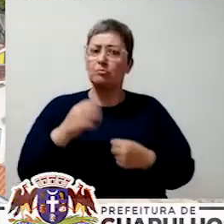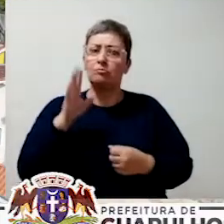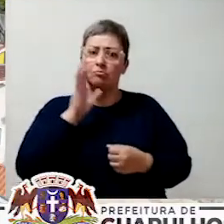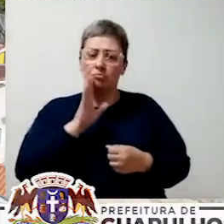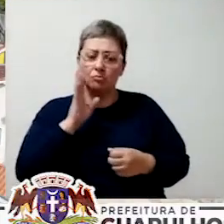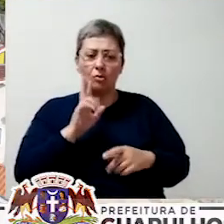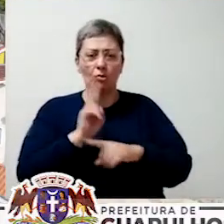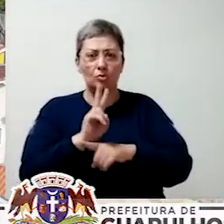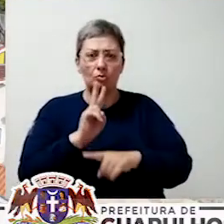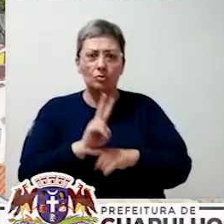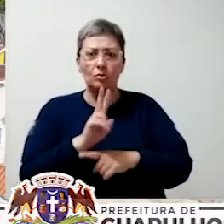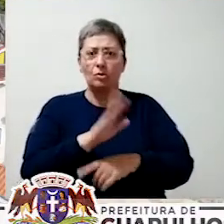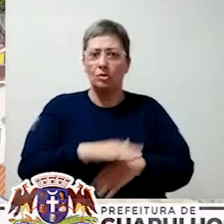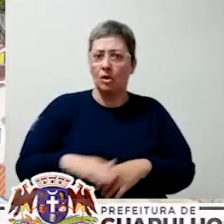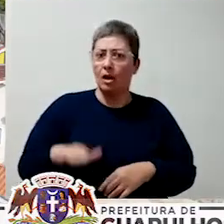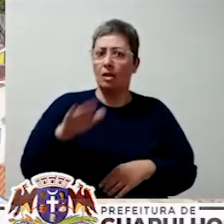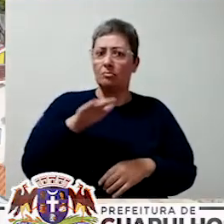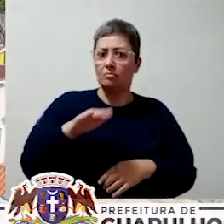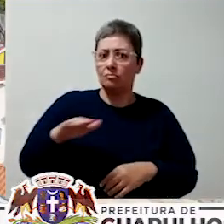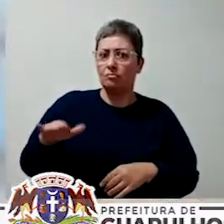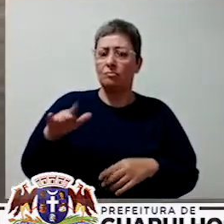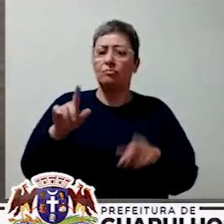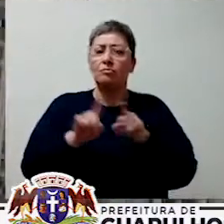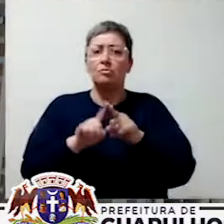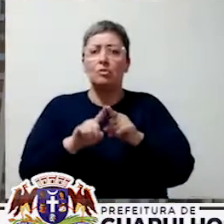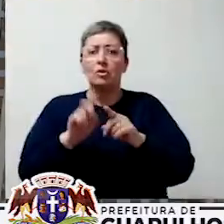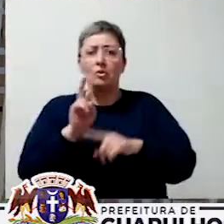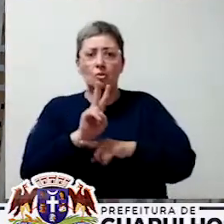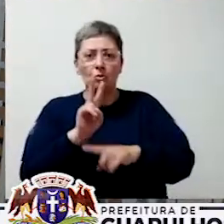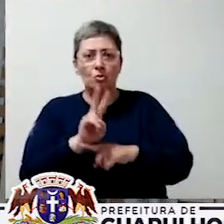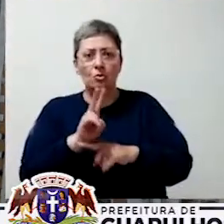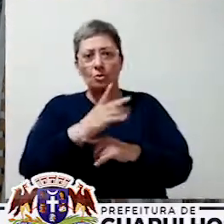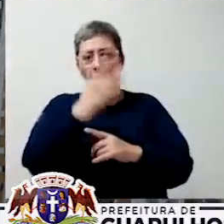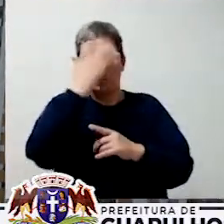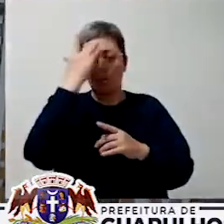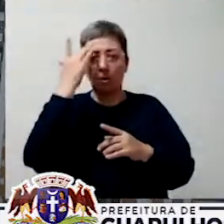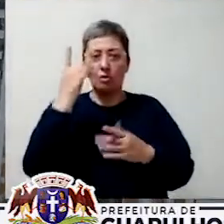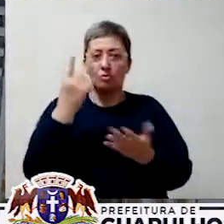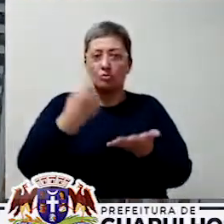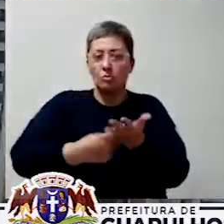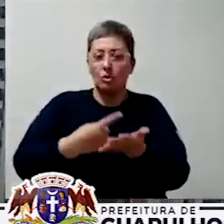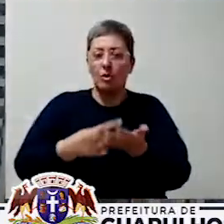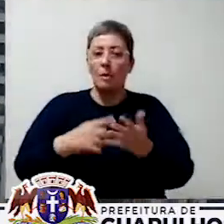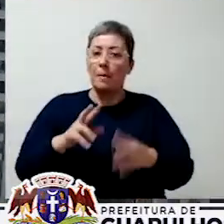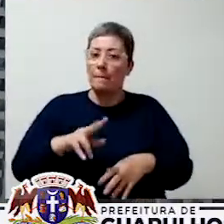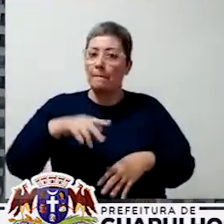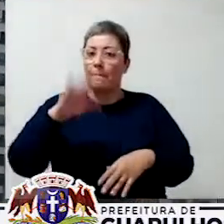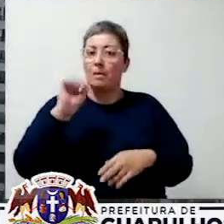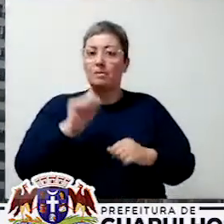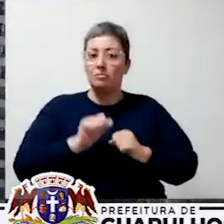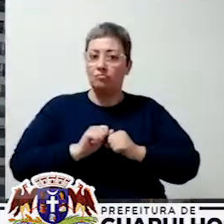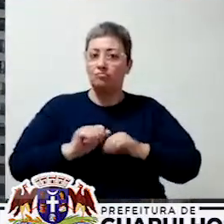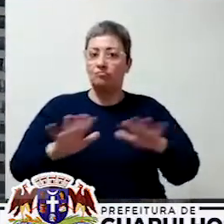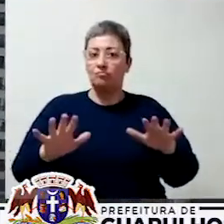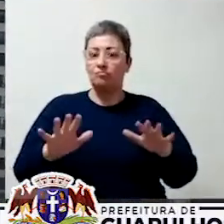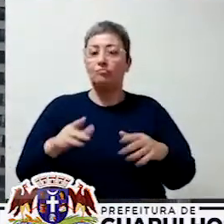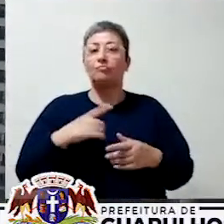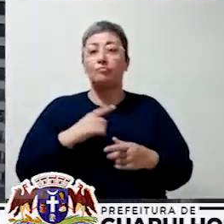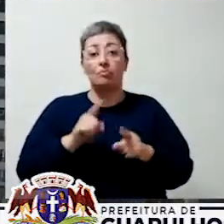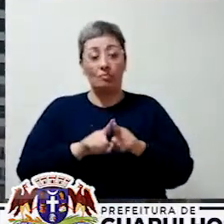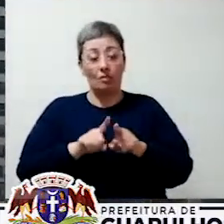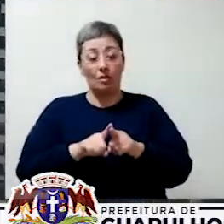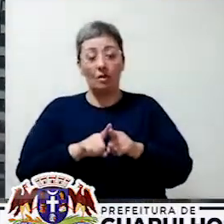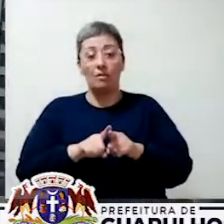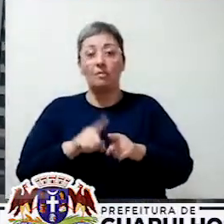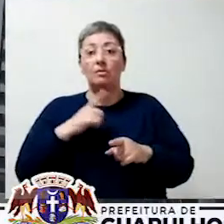Cuidar das crianças, cuidar dos adolescentes, cuidar das pessoas é um compromisso ainda mais em tempos de pandemia. Com certeza, gente. E